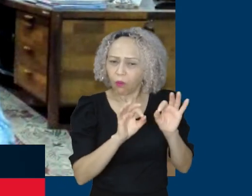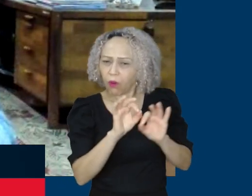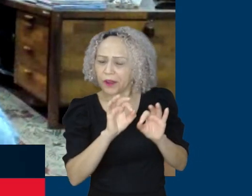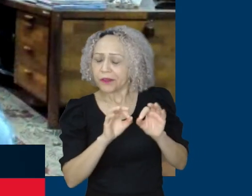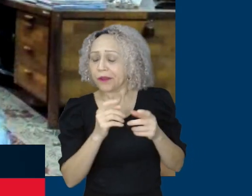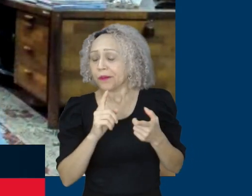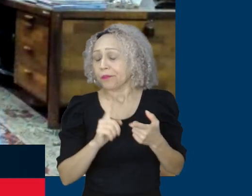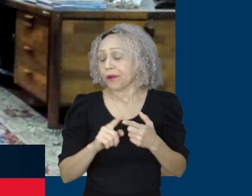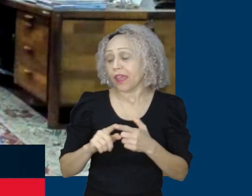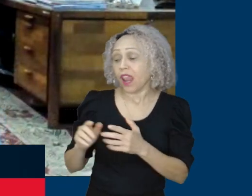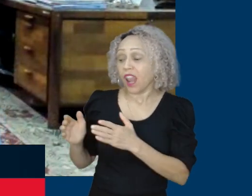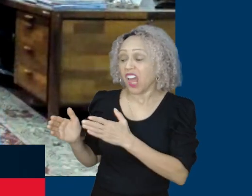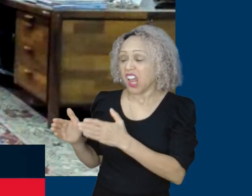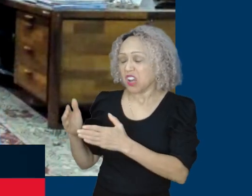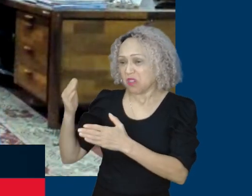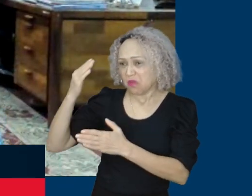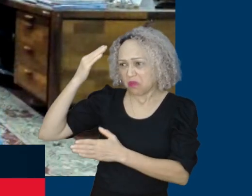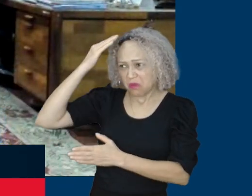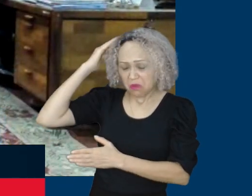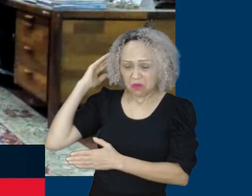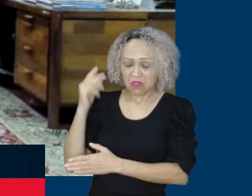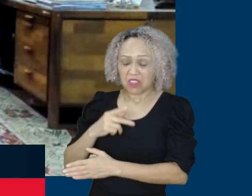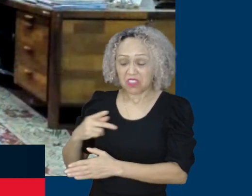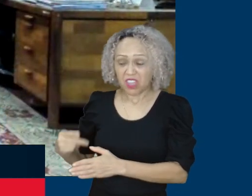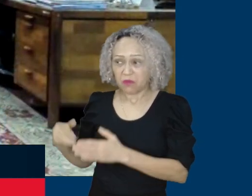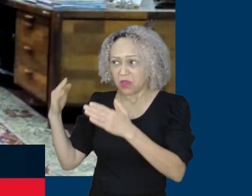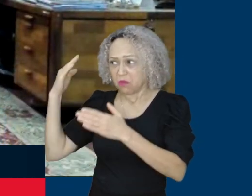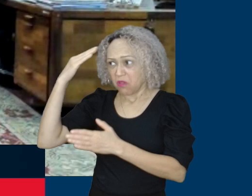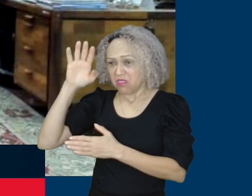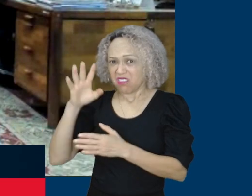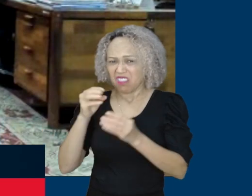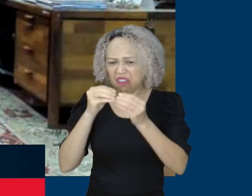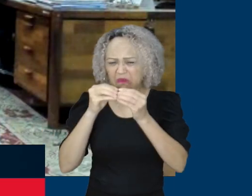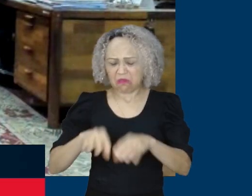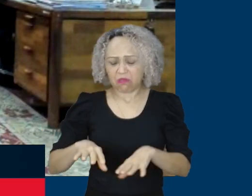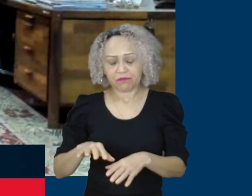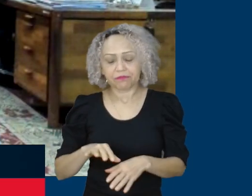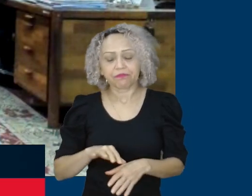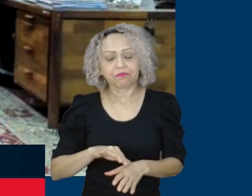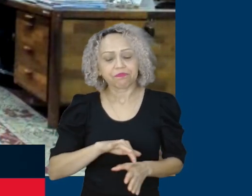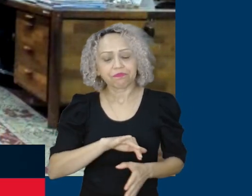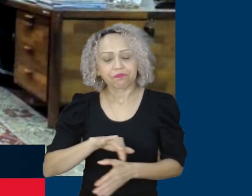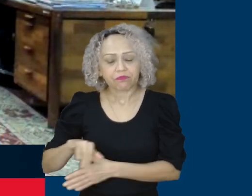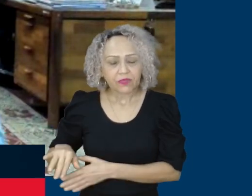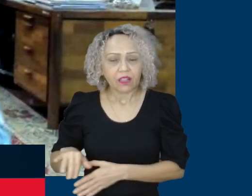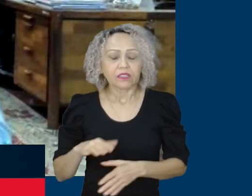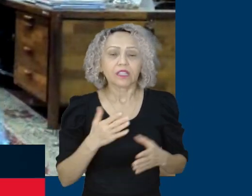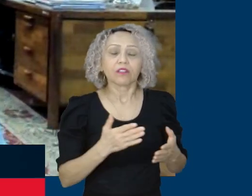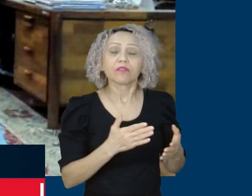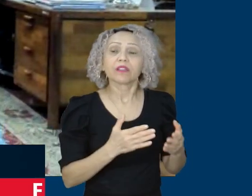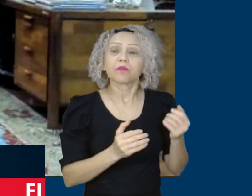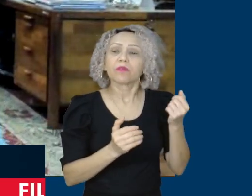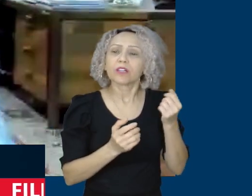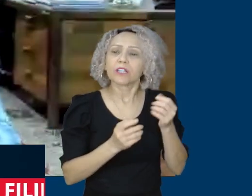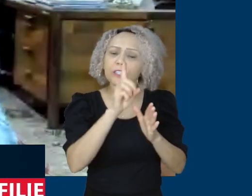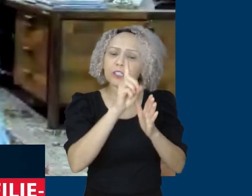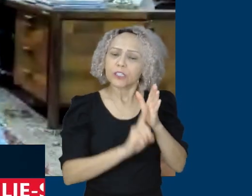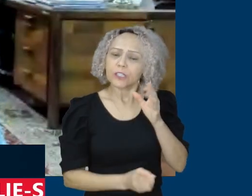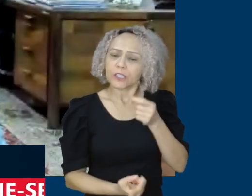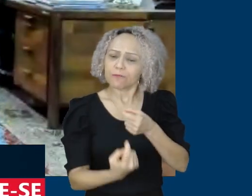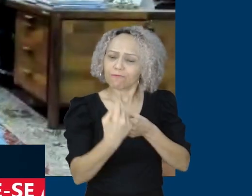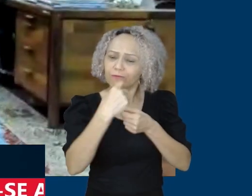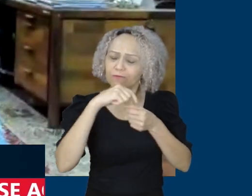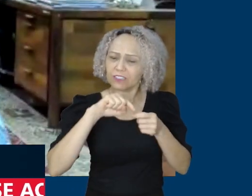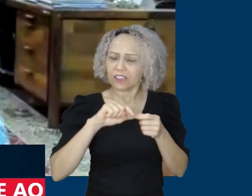Ou seja, é resgatar, para que a gente possa resgatar direitos e, acima de tudo, garantir mecanismo de